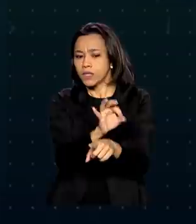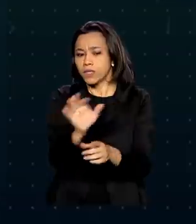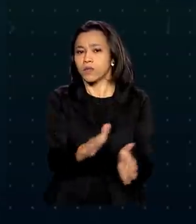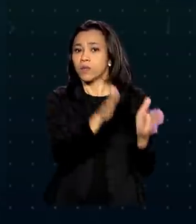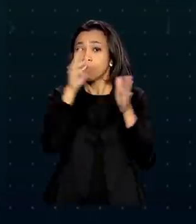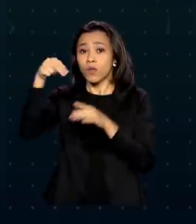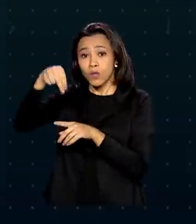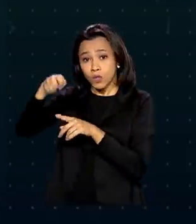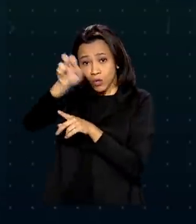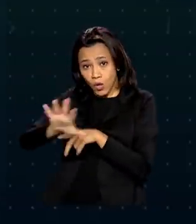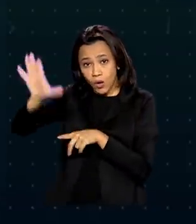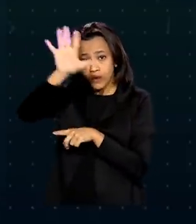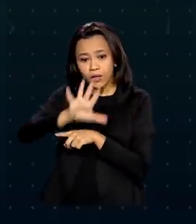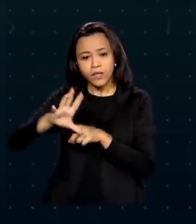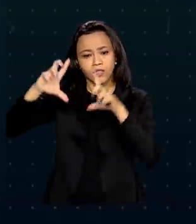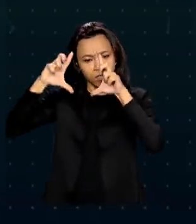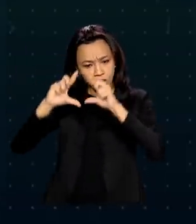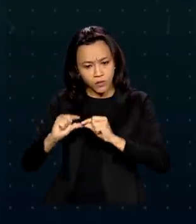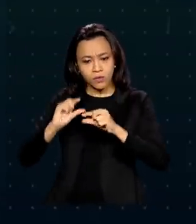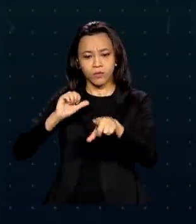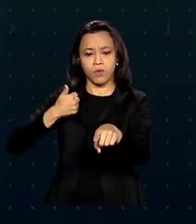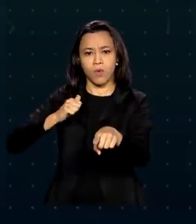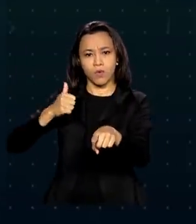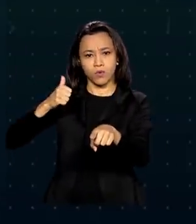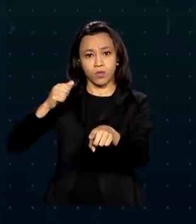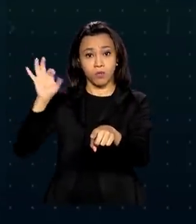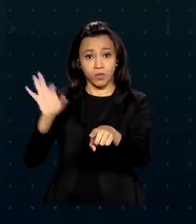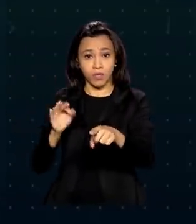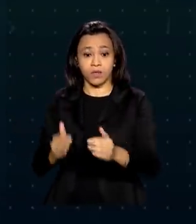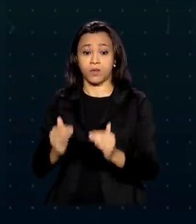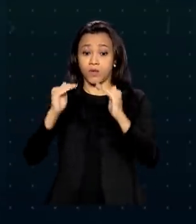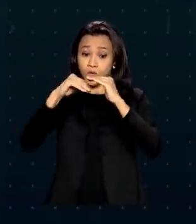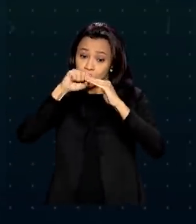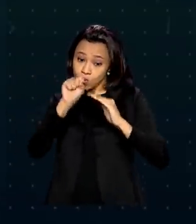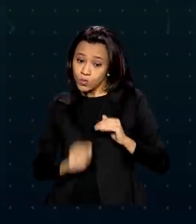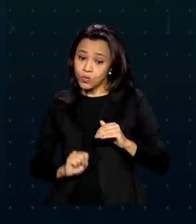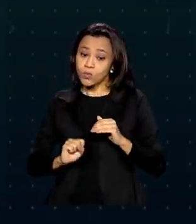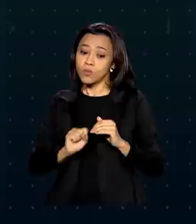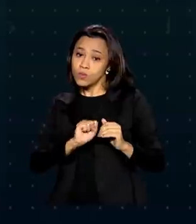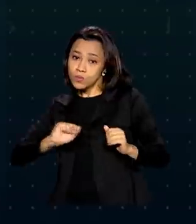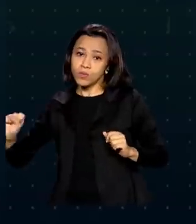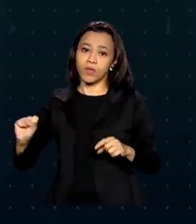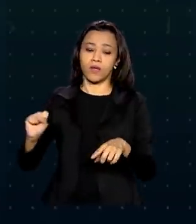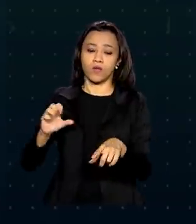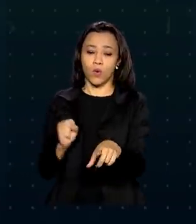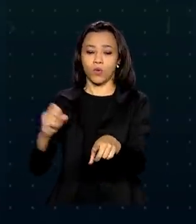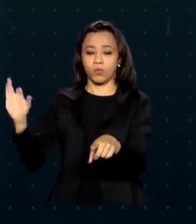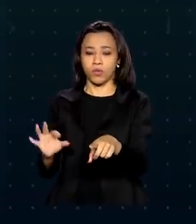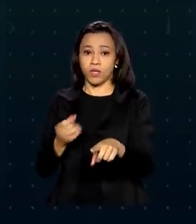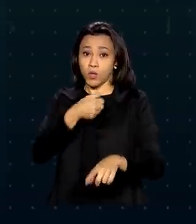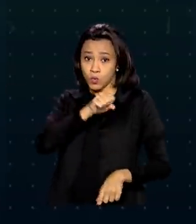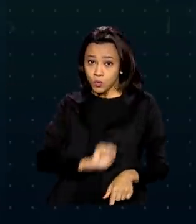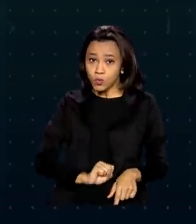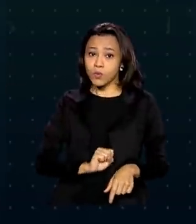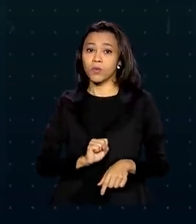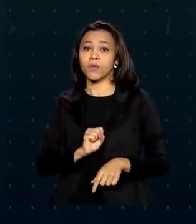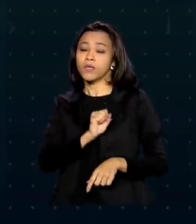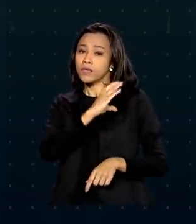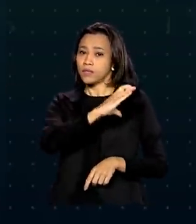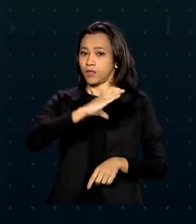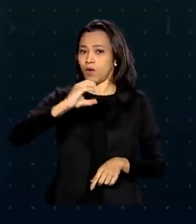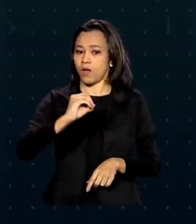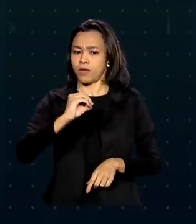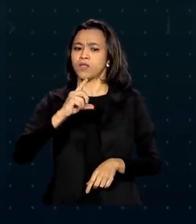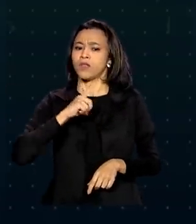No nordeste, a redução foi de 11% e no sudeste, de 8%. Nas regiões sul e centro-oeste,